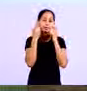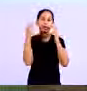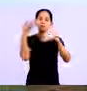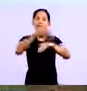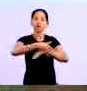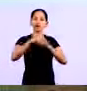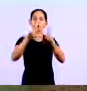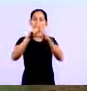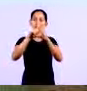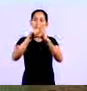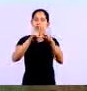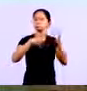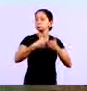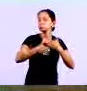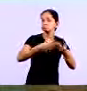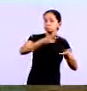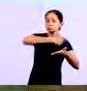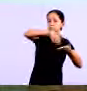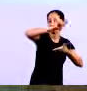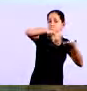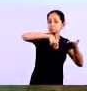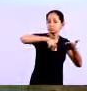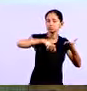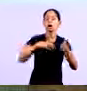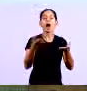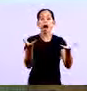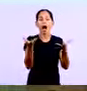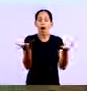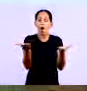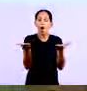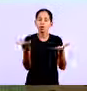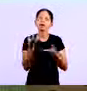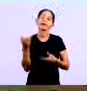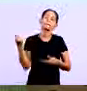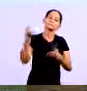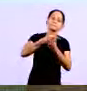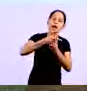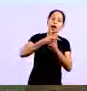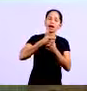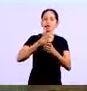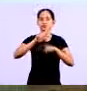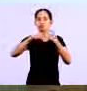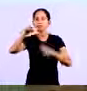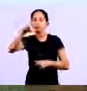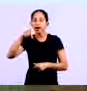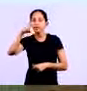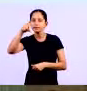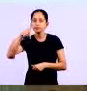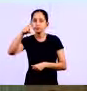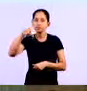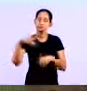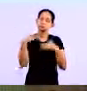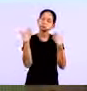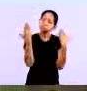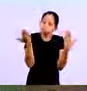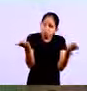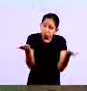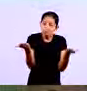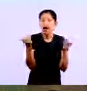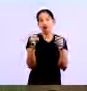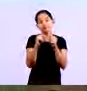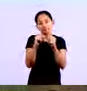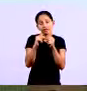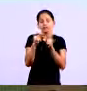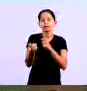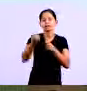determinada mercadoria, e aí assina uma duplicata e depois você volta lá para pagar, ou você compra com um cartão e depois vai pagar em parcela dentro do cartão. Então, é esse dinheiro que vai retornar